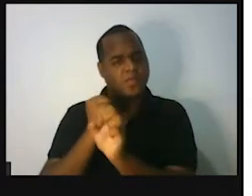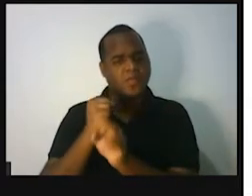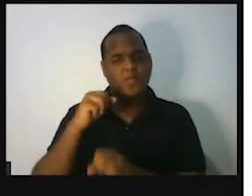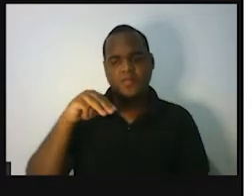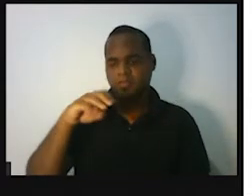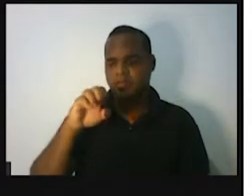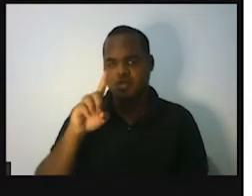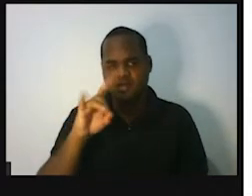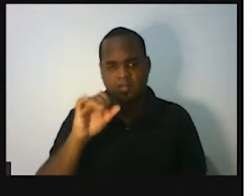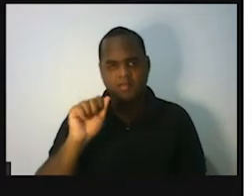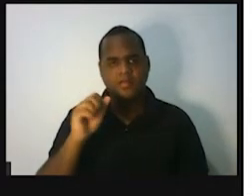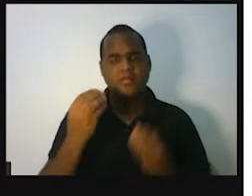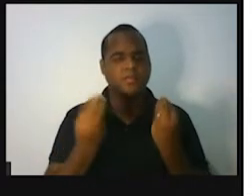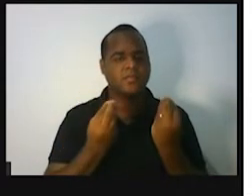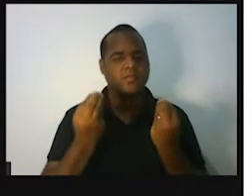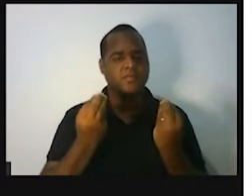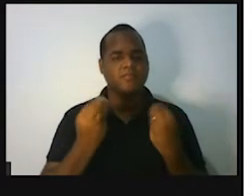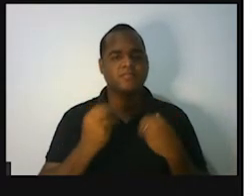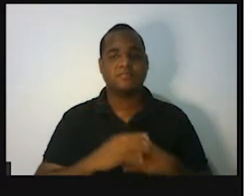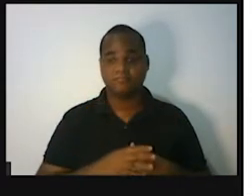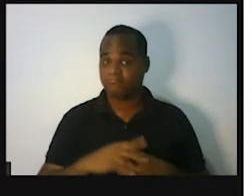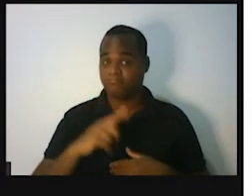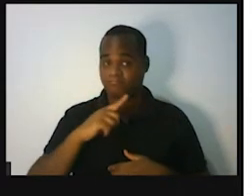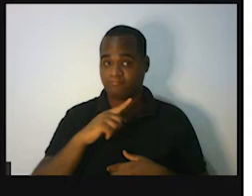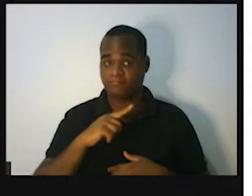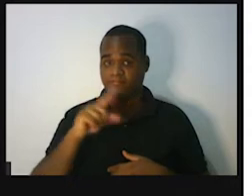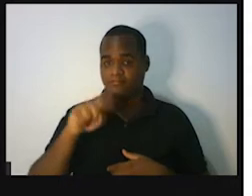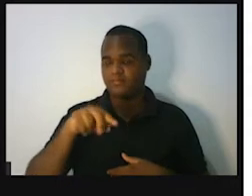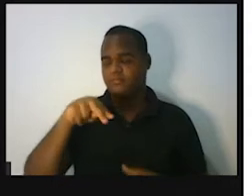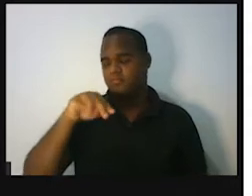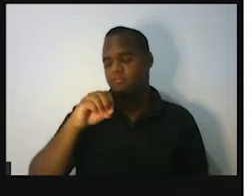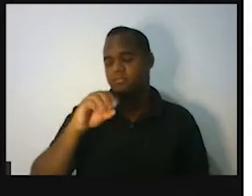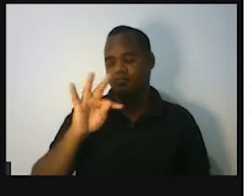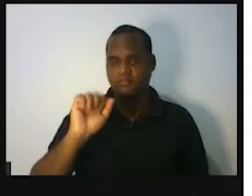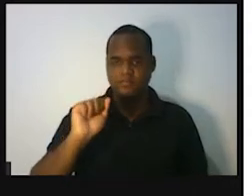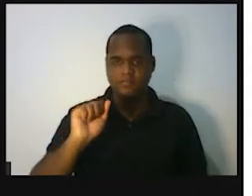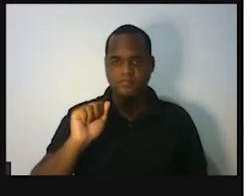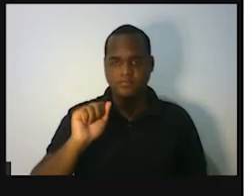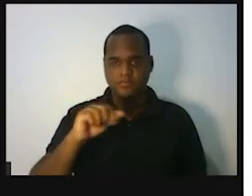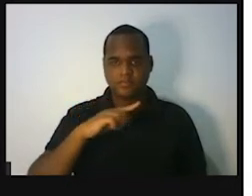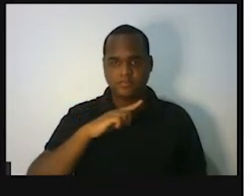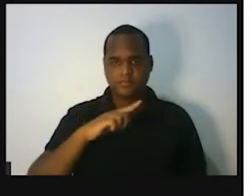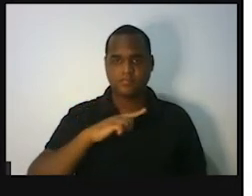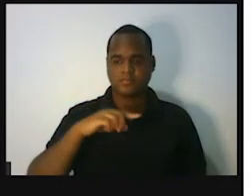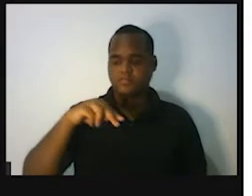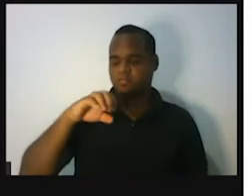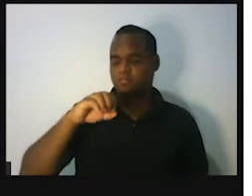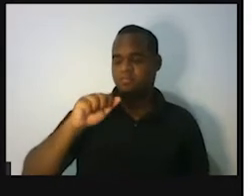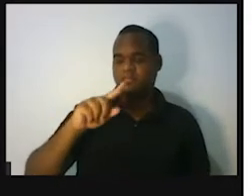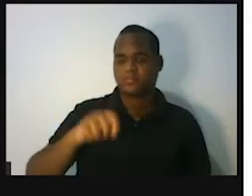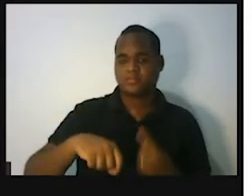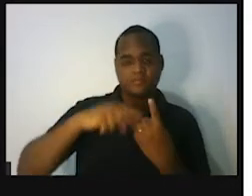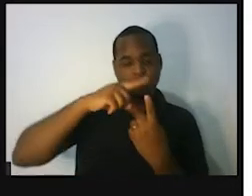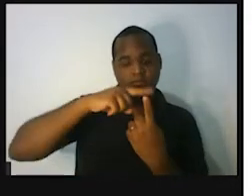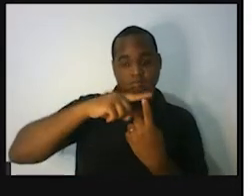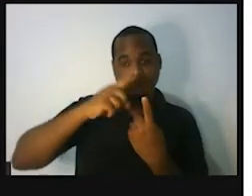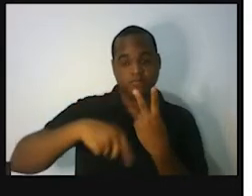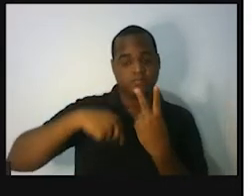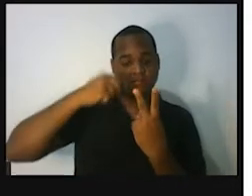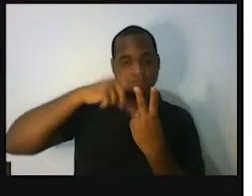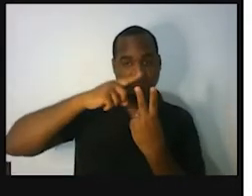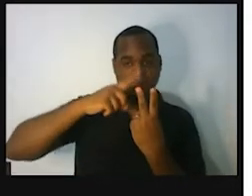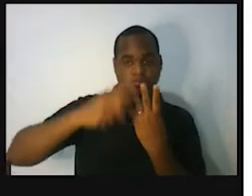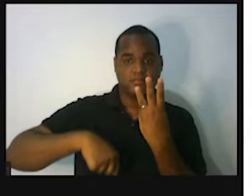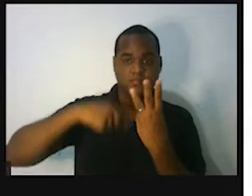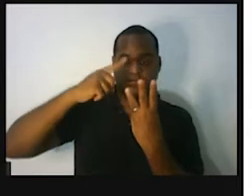Você tem ali a nota da primeira unidade, da segunda unidade, da terceira unidade e no final